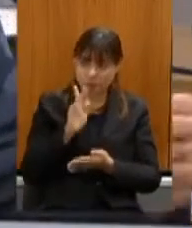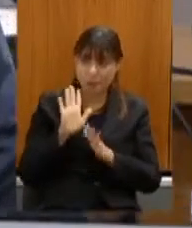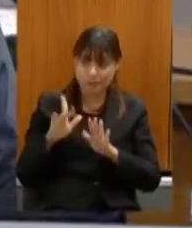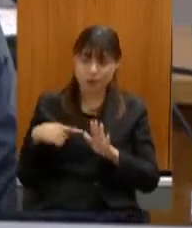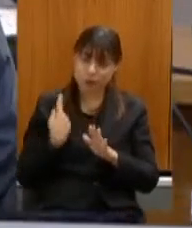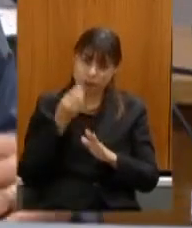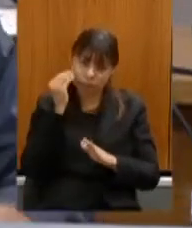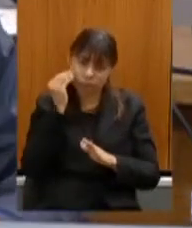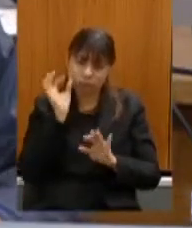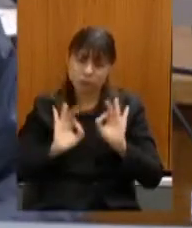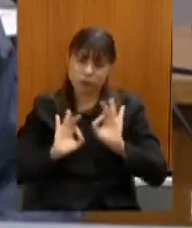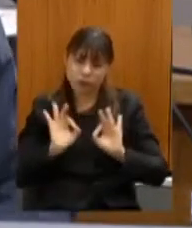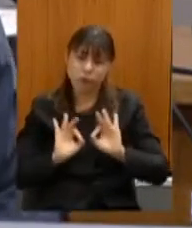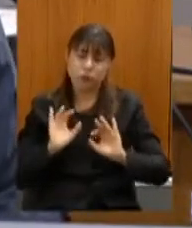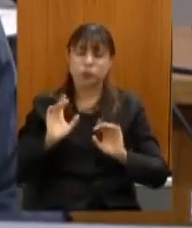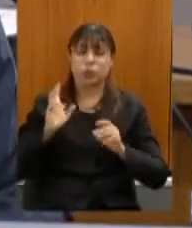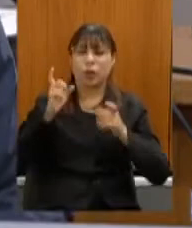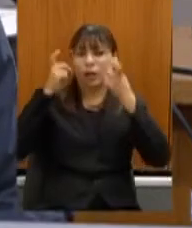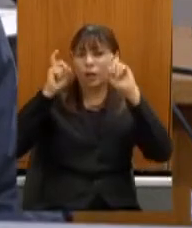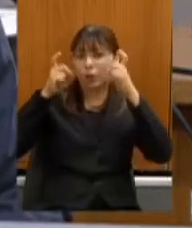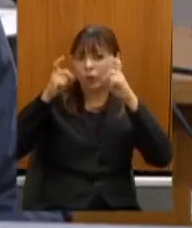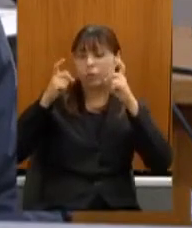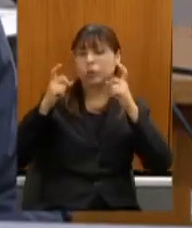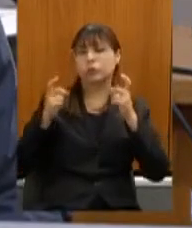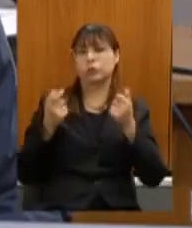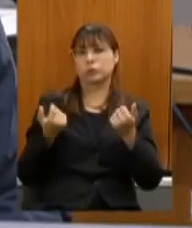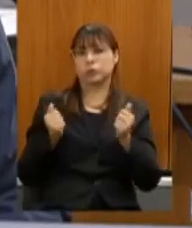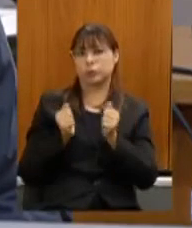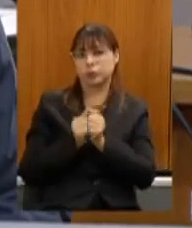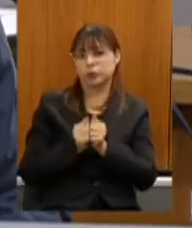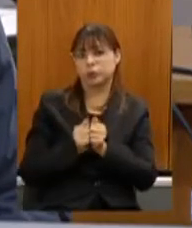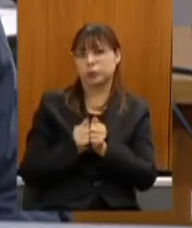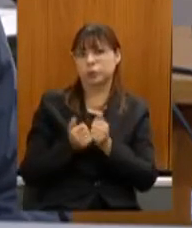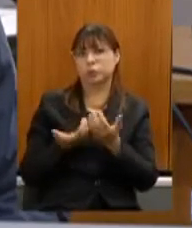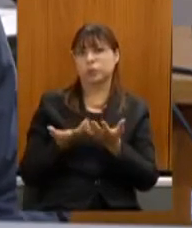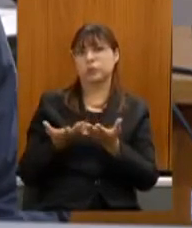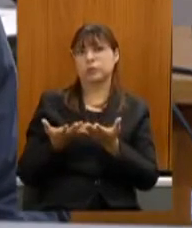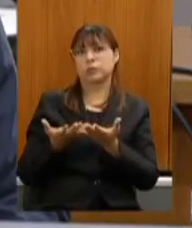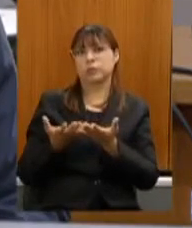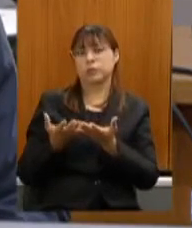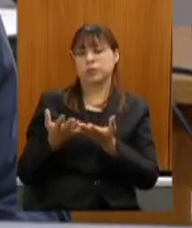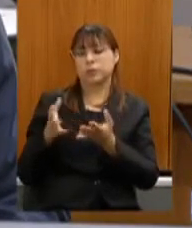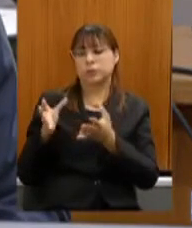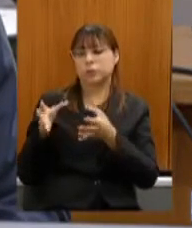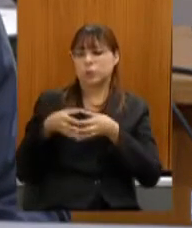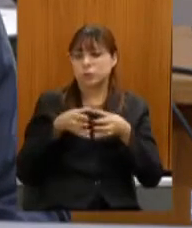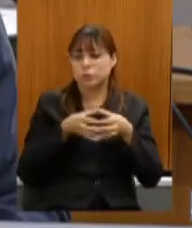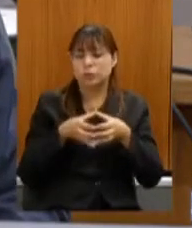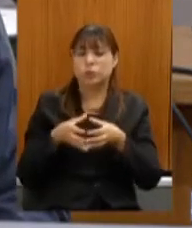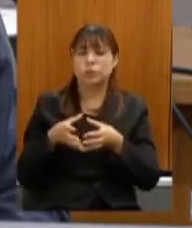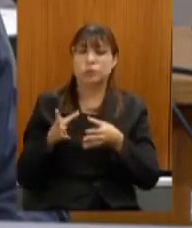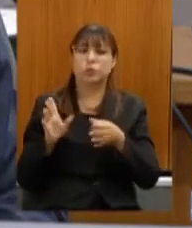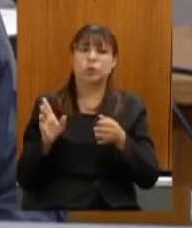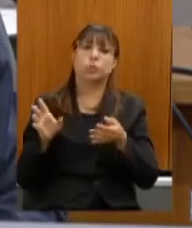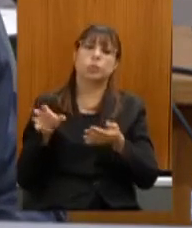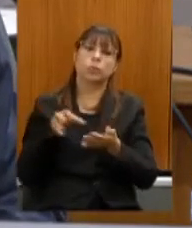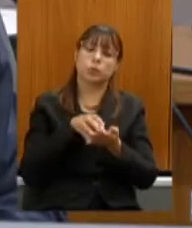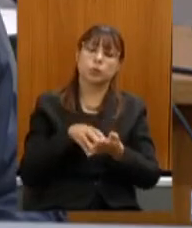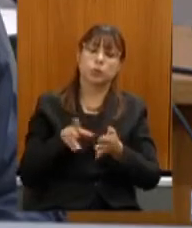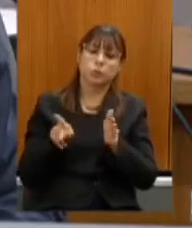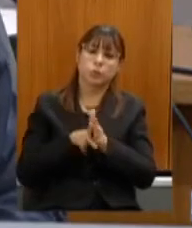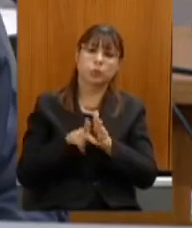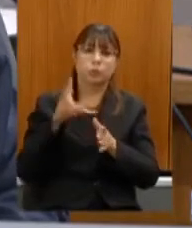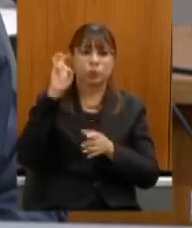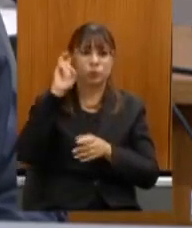programar uma reunião com os órgãos ligados à cultura tanto do Jequitinhonha como do